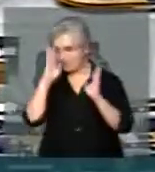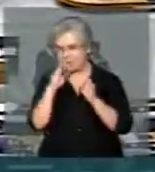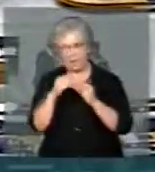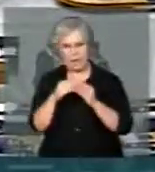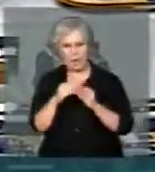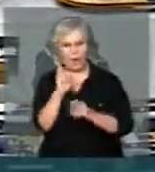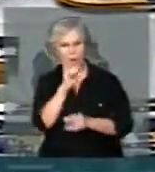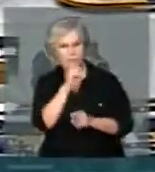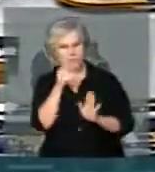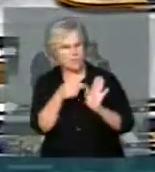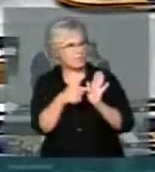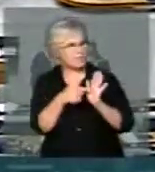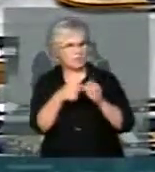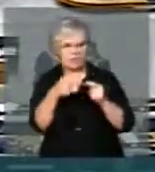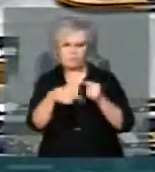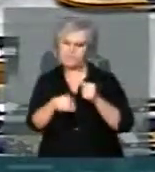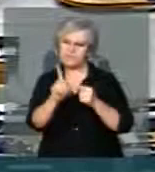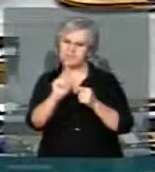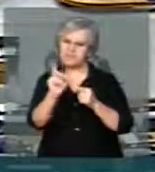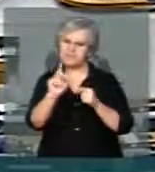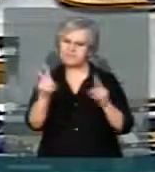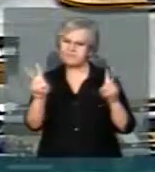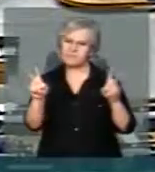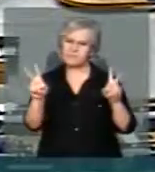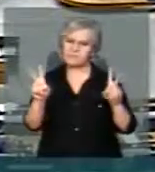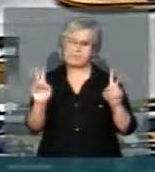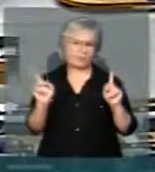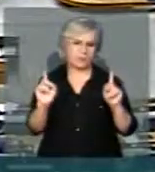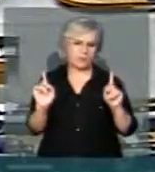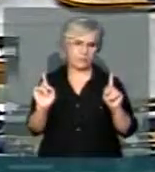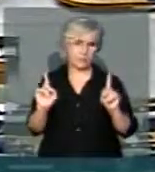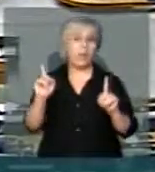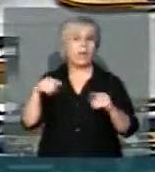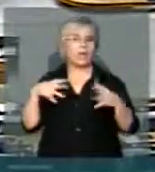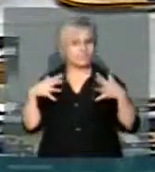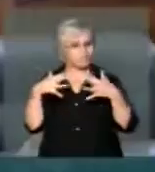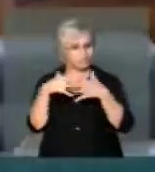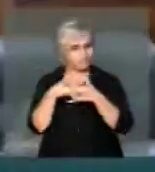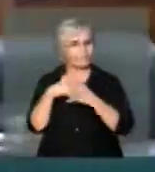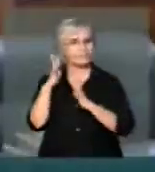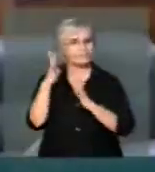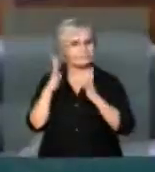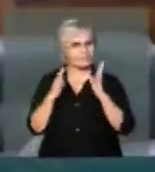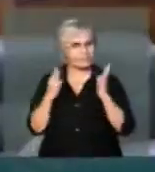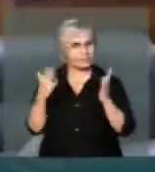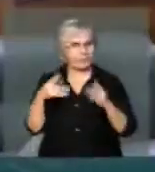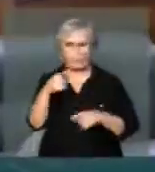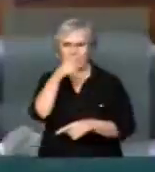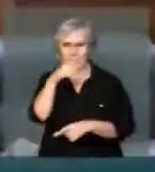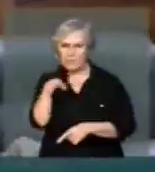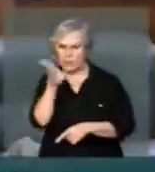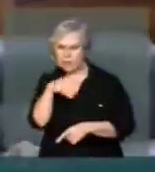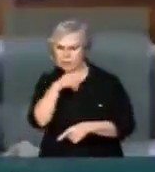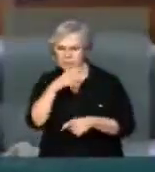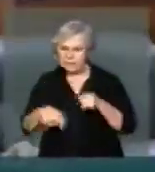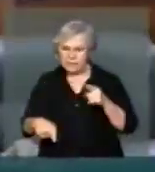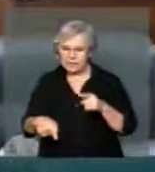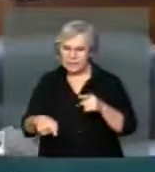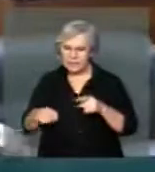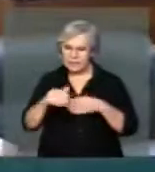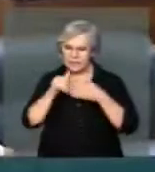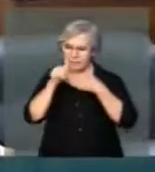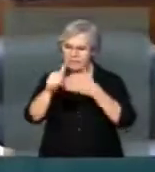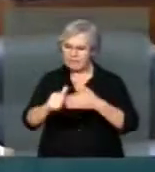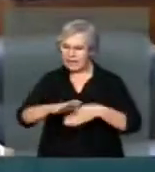da urgência para esta matéria. Ela é polêmica, a proibição de transportar